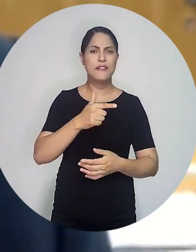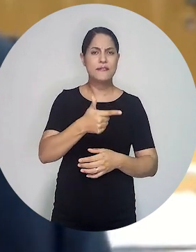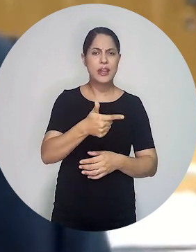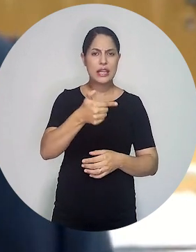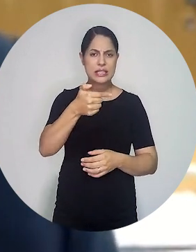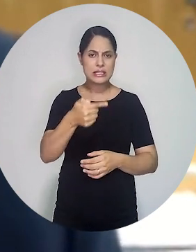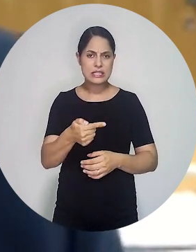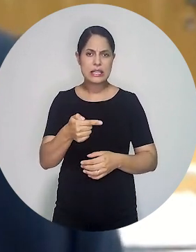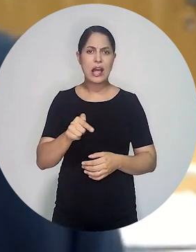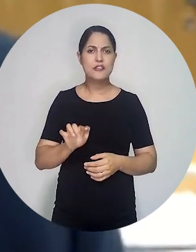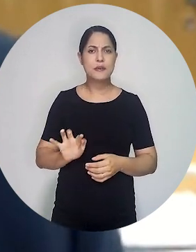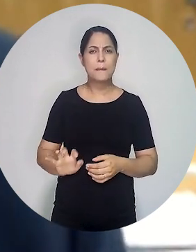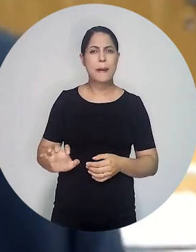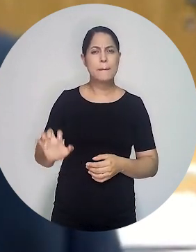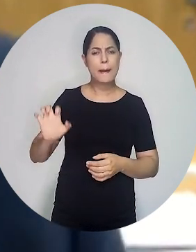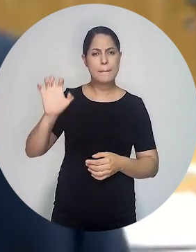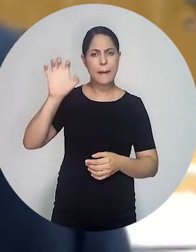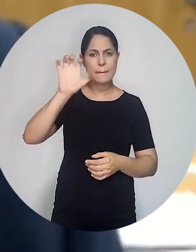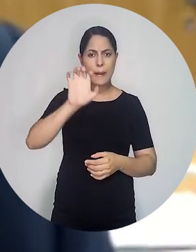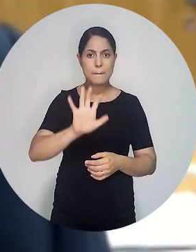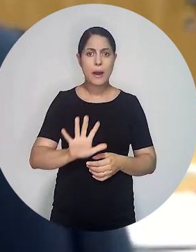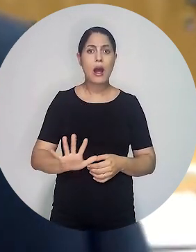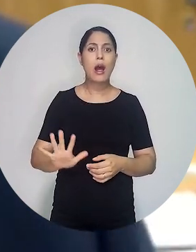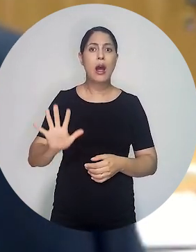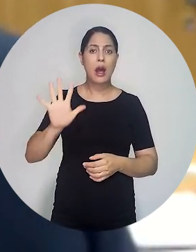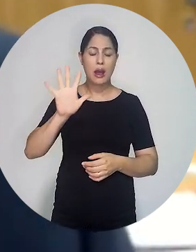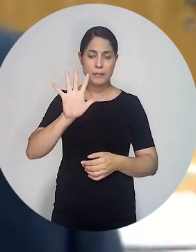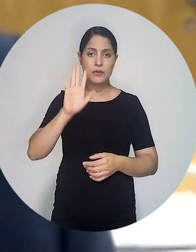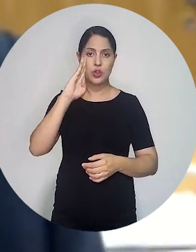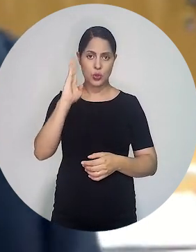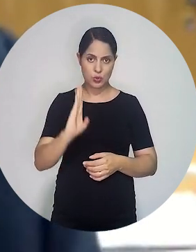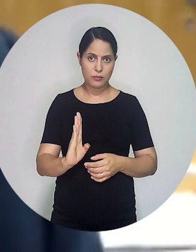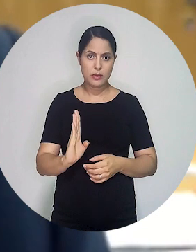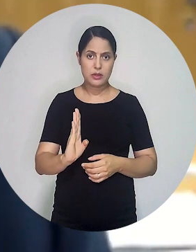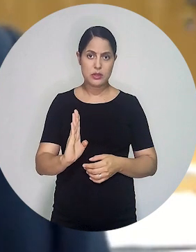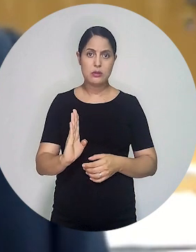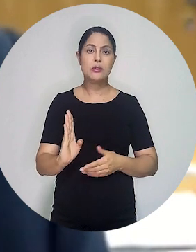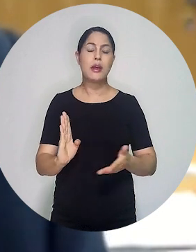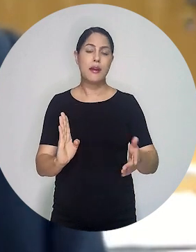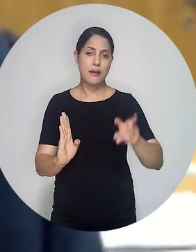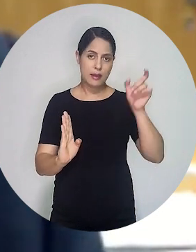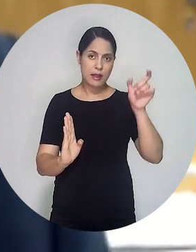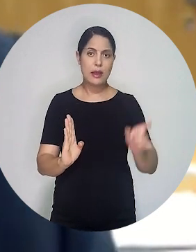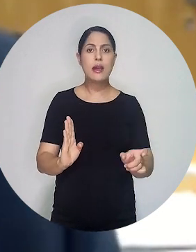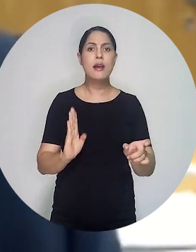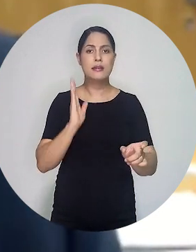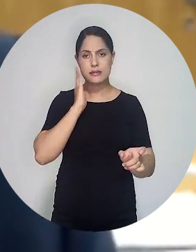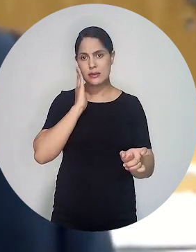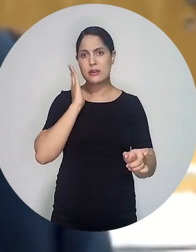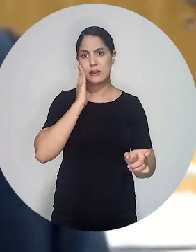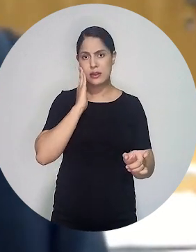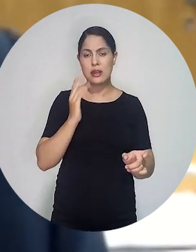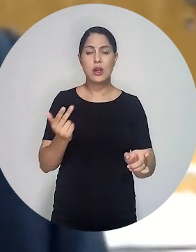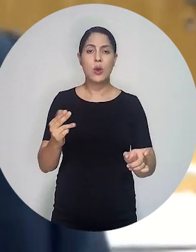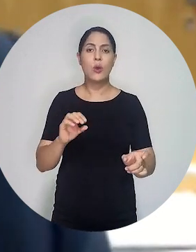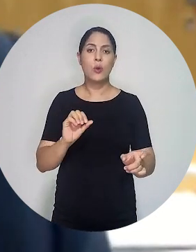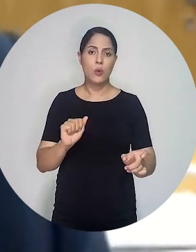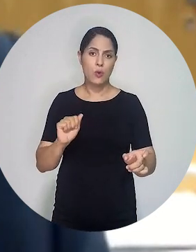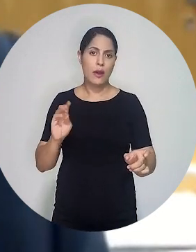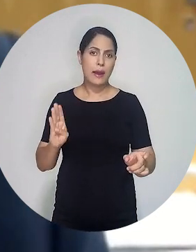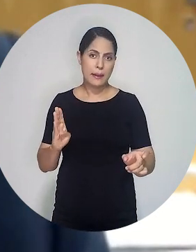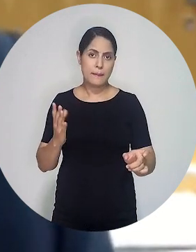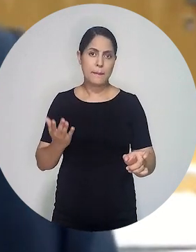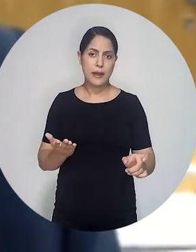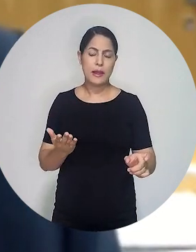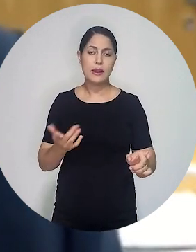Advogados do Brasil e envolvendo aí as suas 27 seccionais, porque o CESA também, assim como a Ordem, tem uma grande capilaridade no